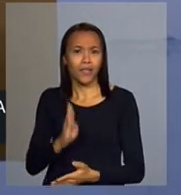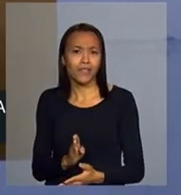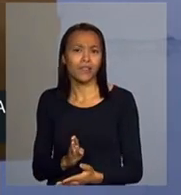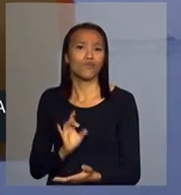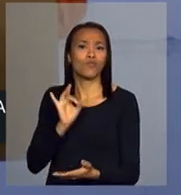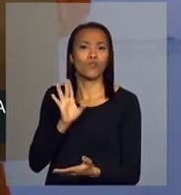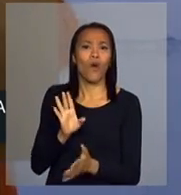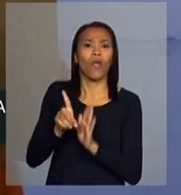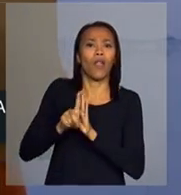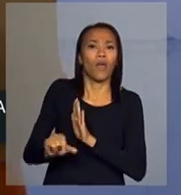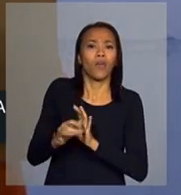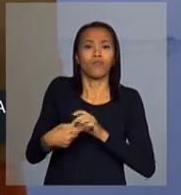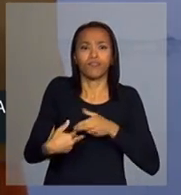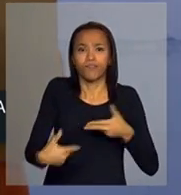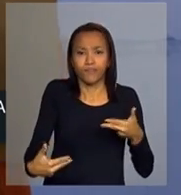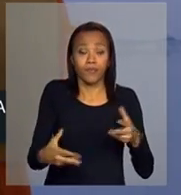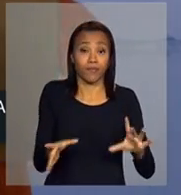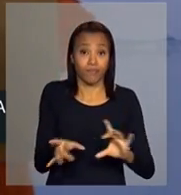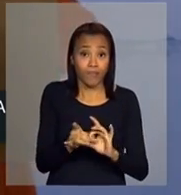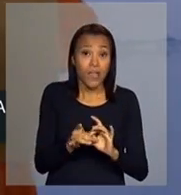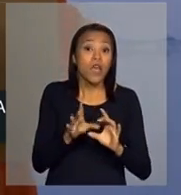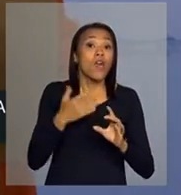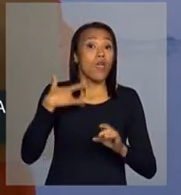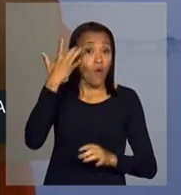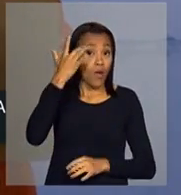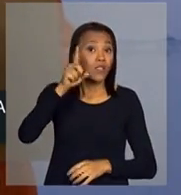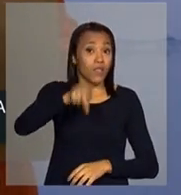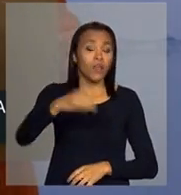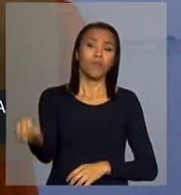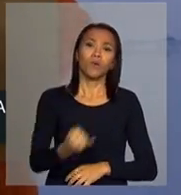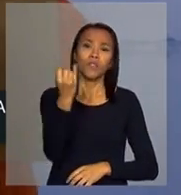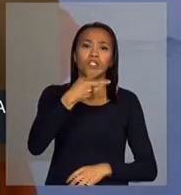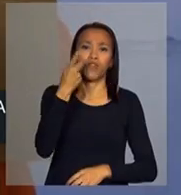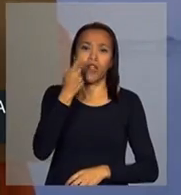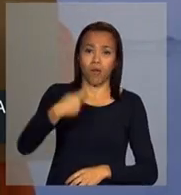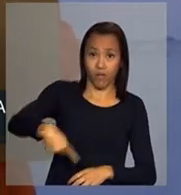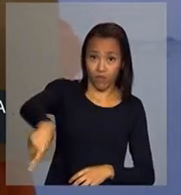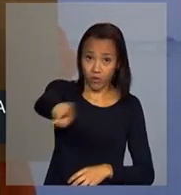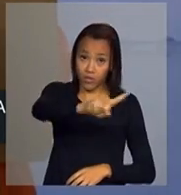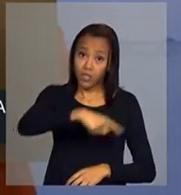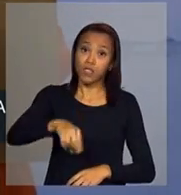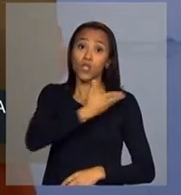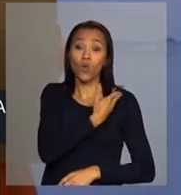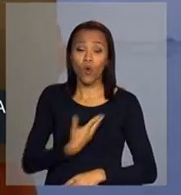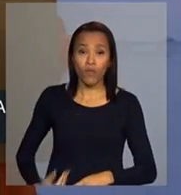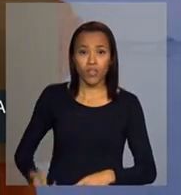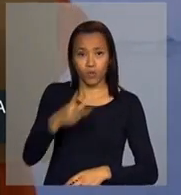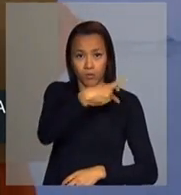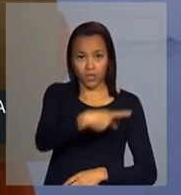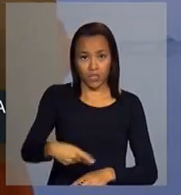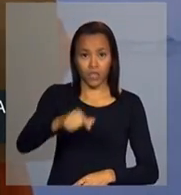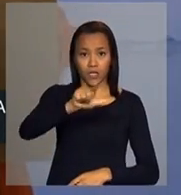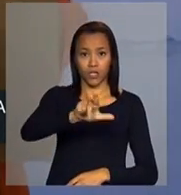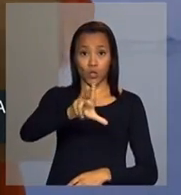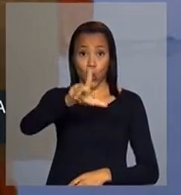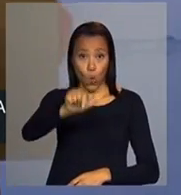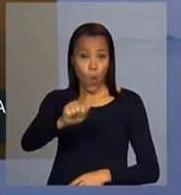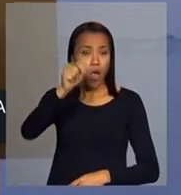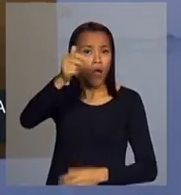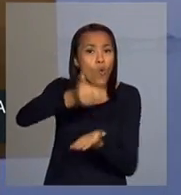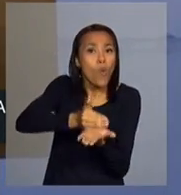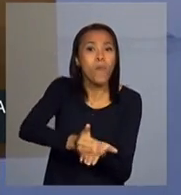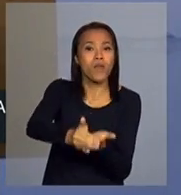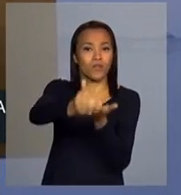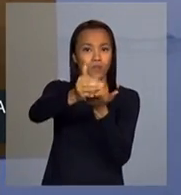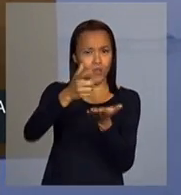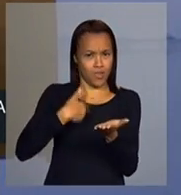eu acho muito importante dizer aqui para vocês, que o governo do presidente Lula deu início e eu tenho